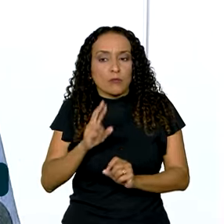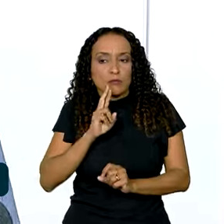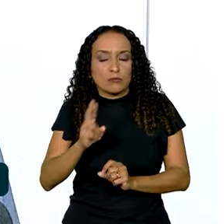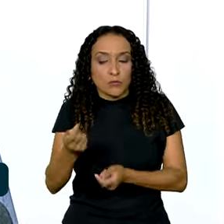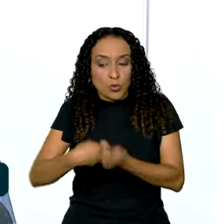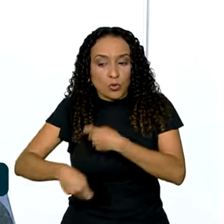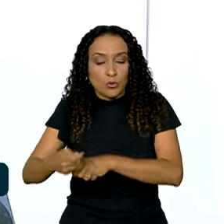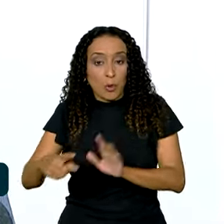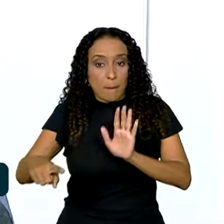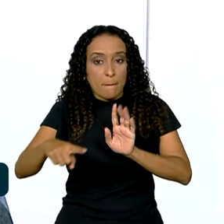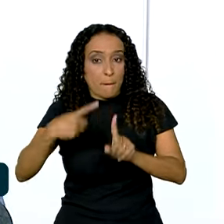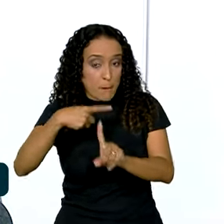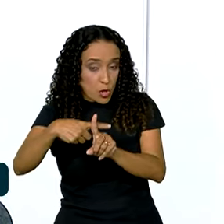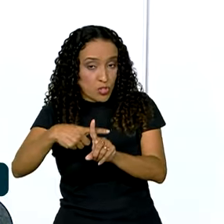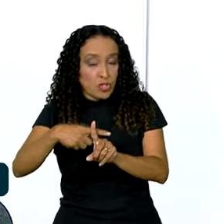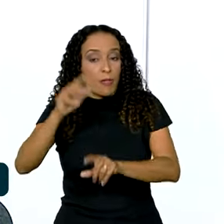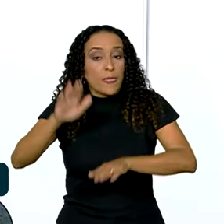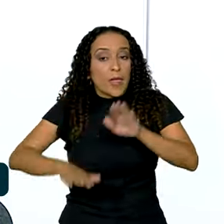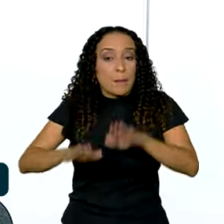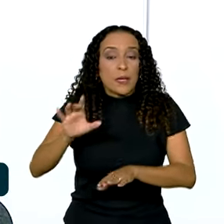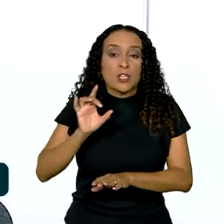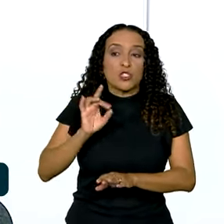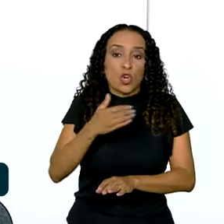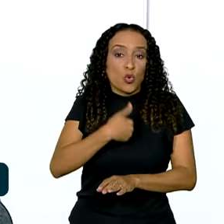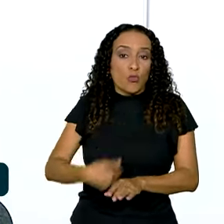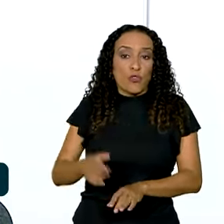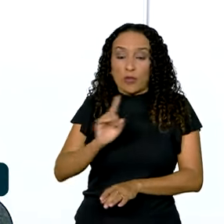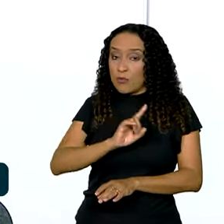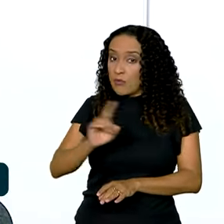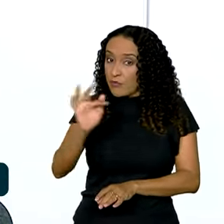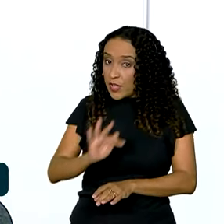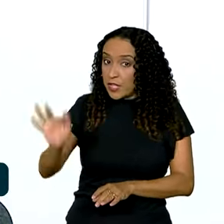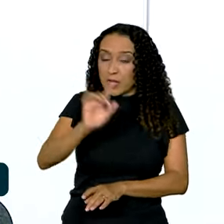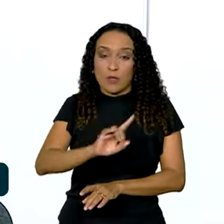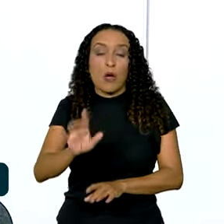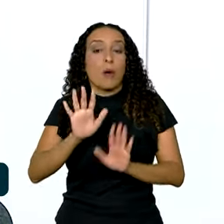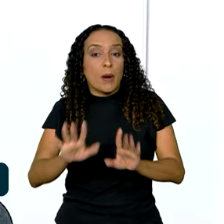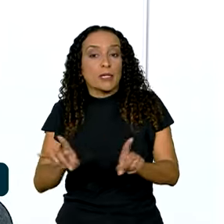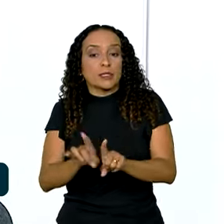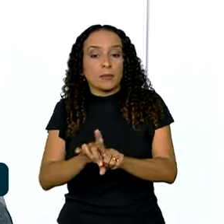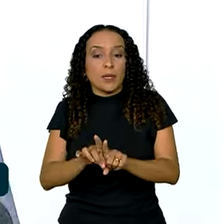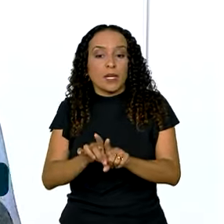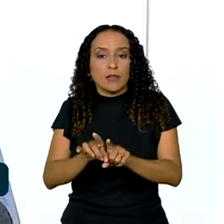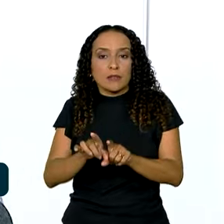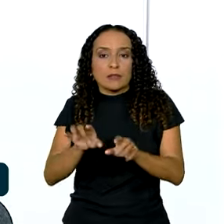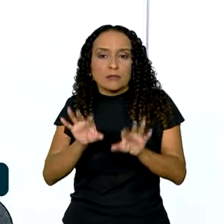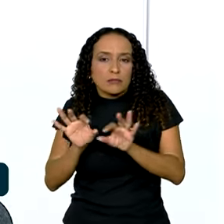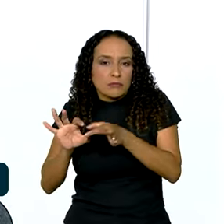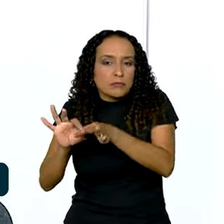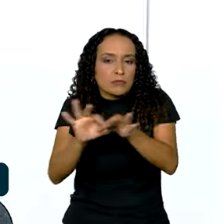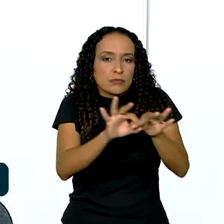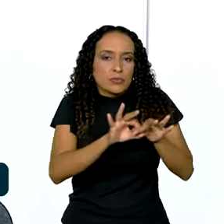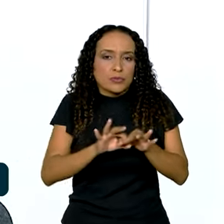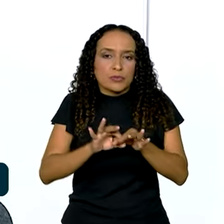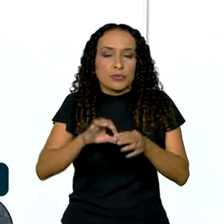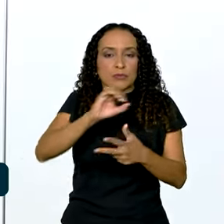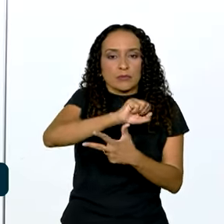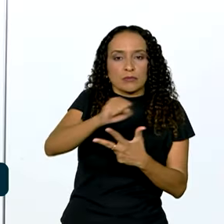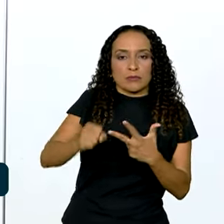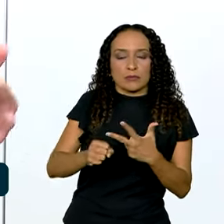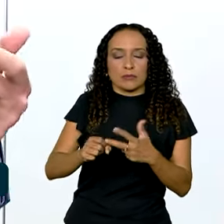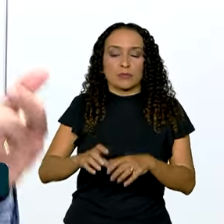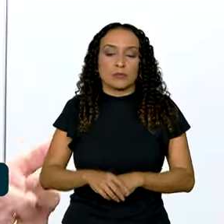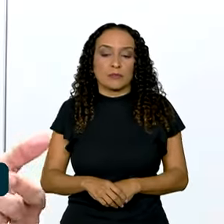econômico positivo depende não só do governo federal, mas de uma harmonia entre os poderes.